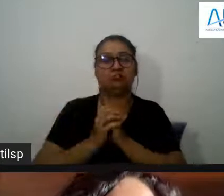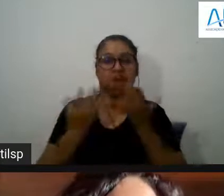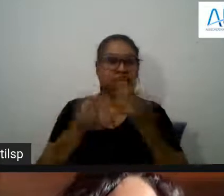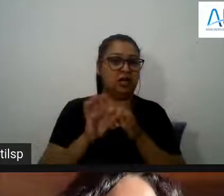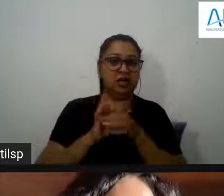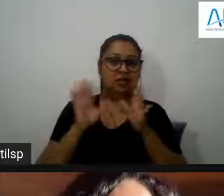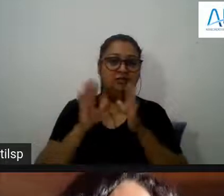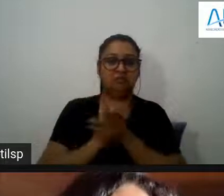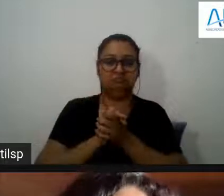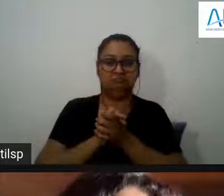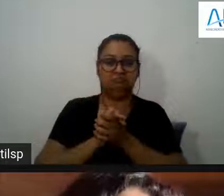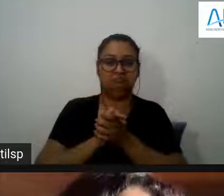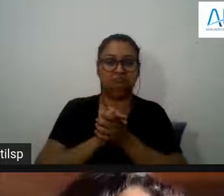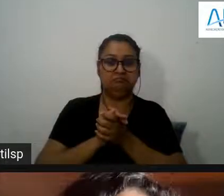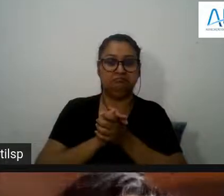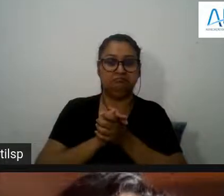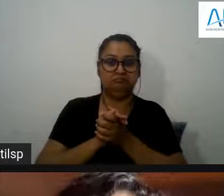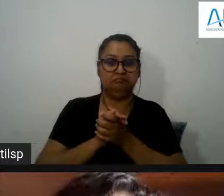falar